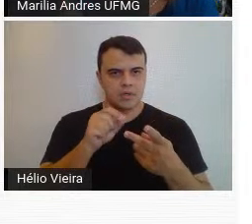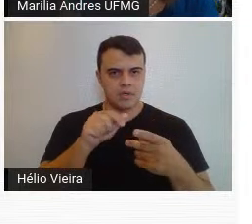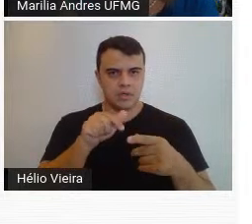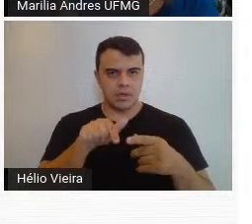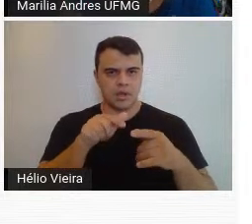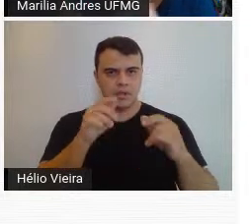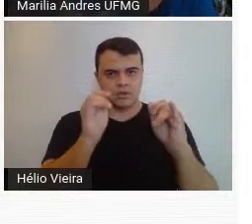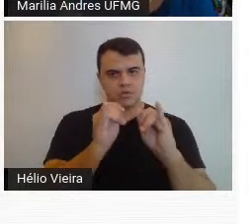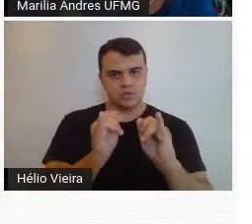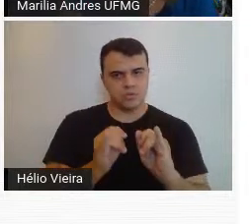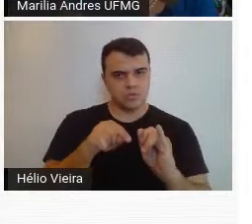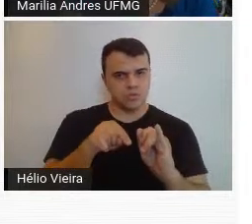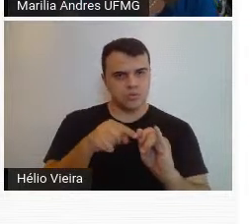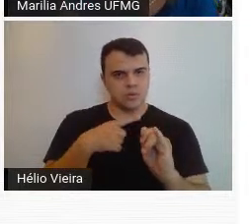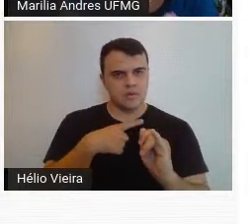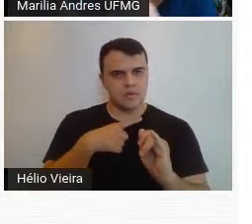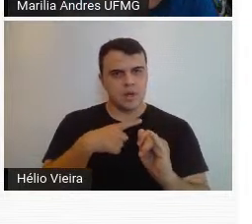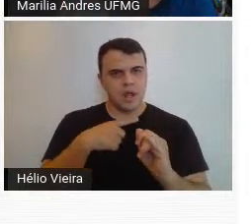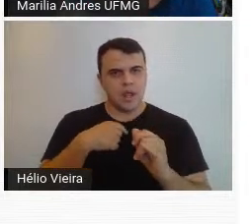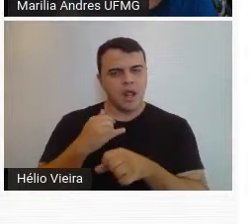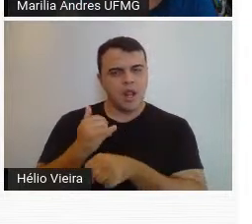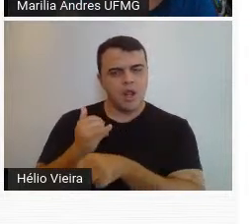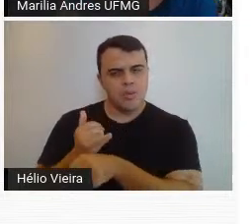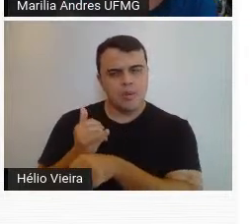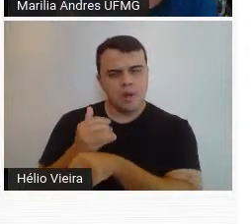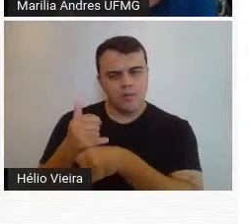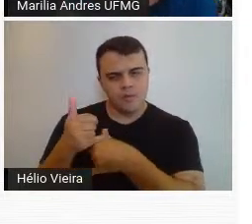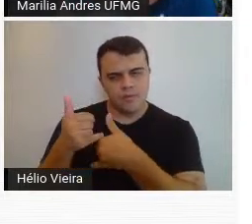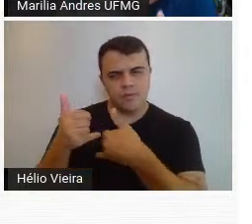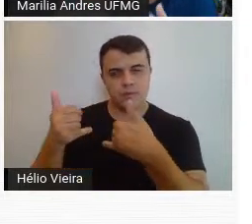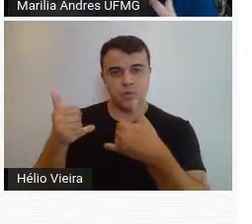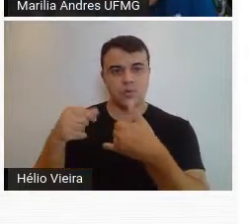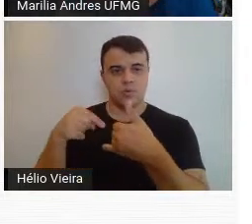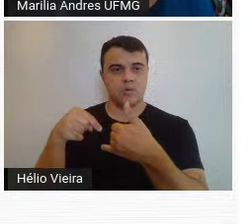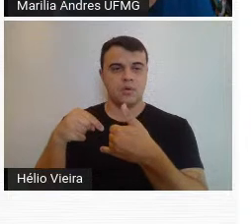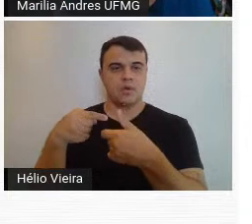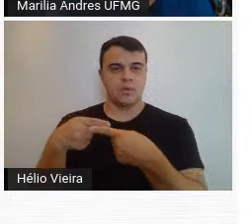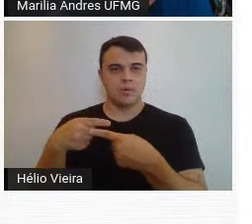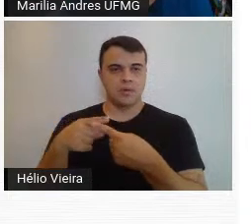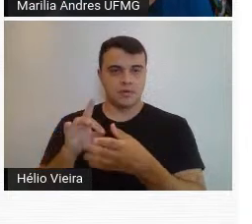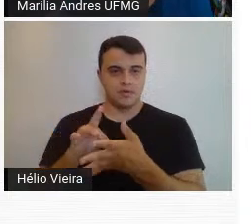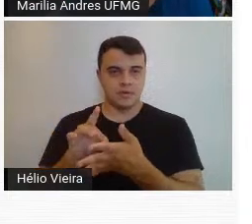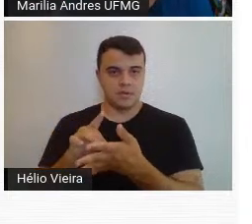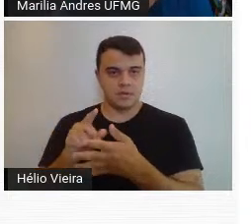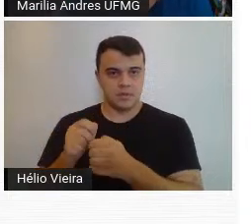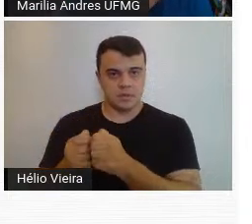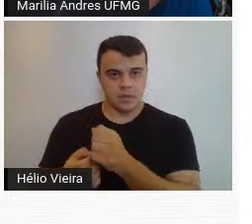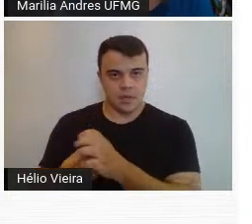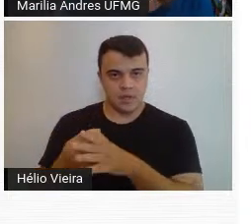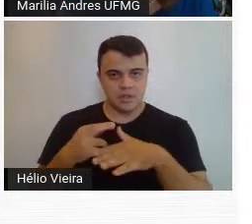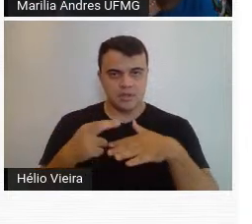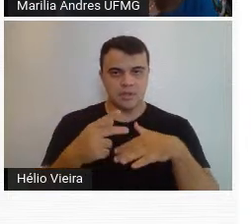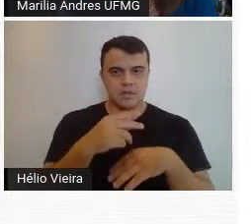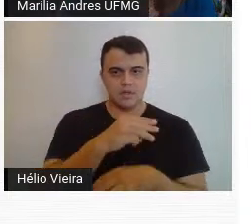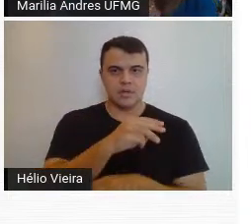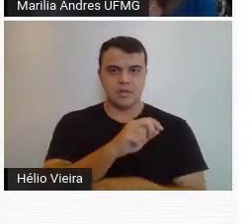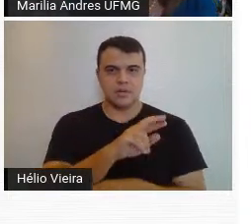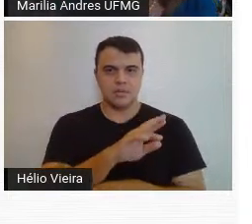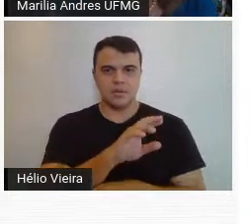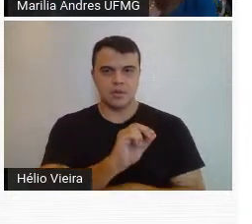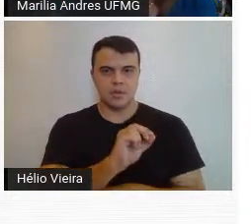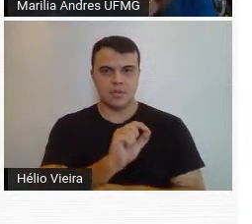esculturas, com esses fios de alumínio, que foram batizados por Mário de Andrade como